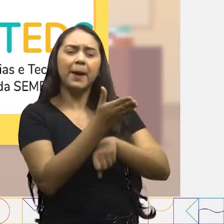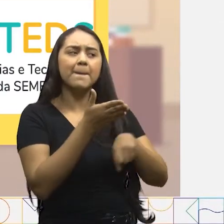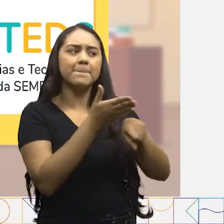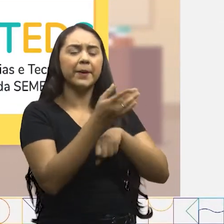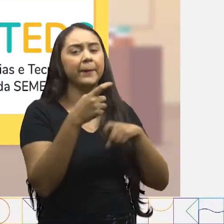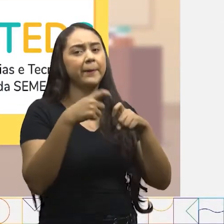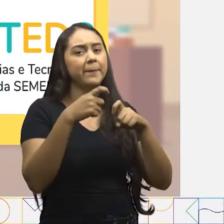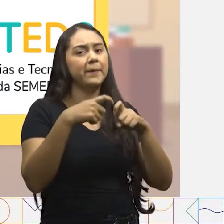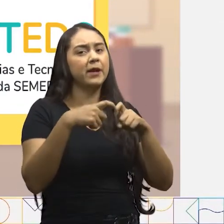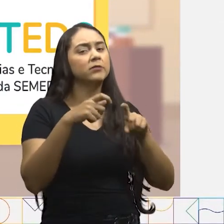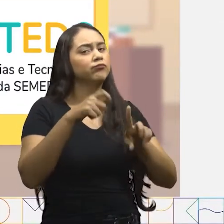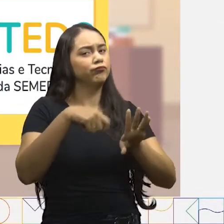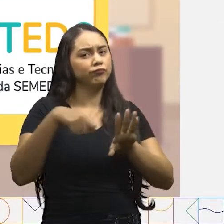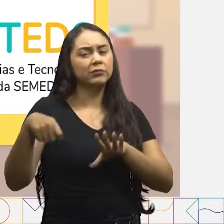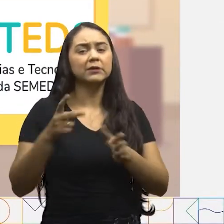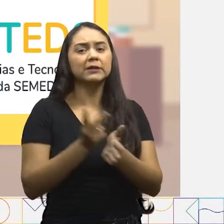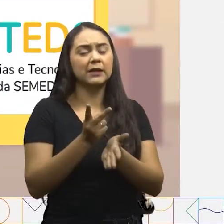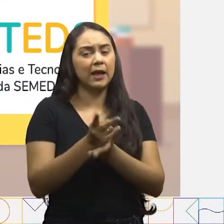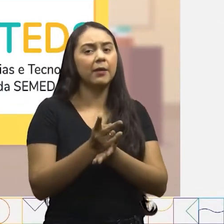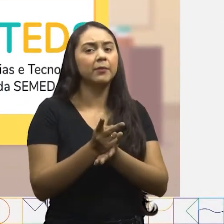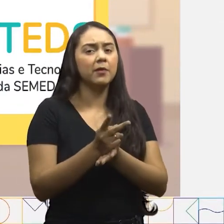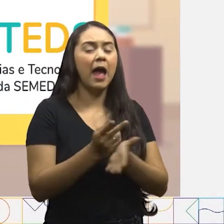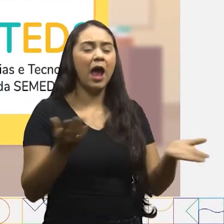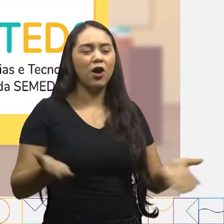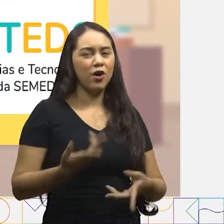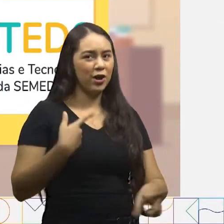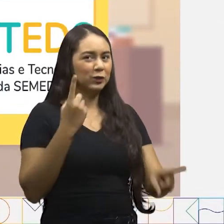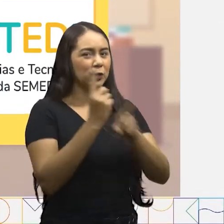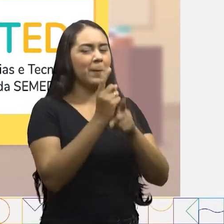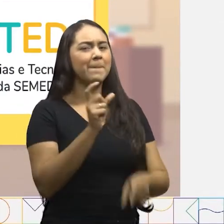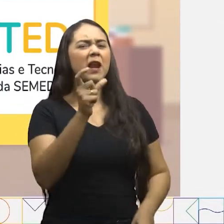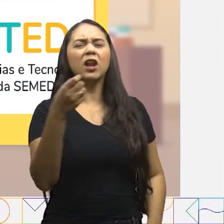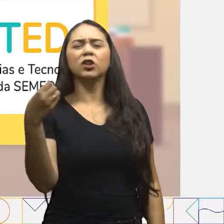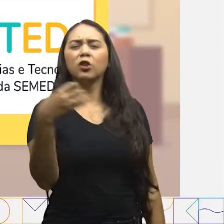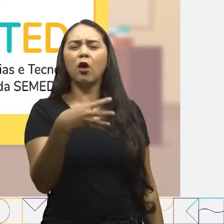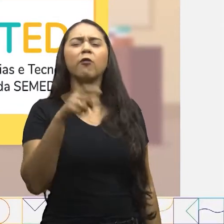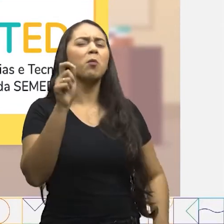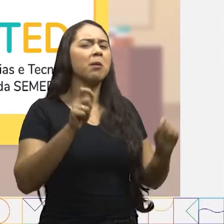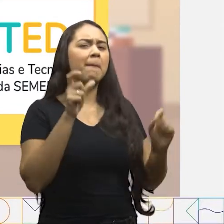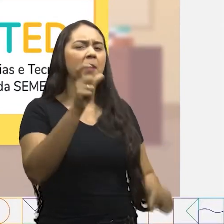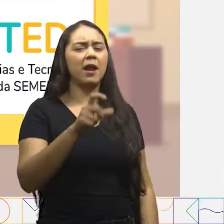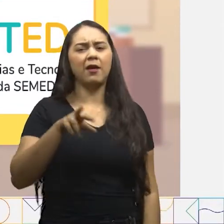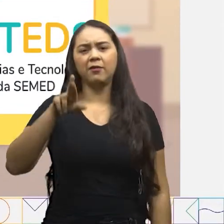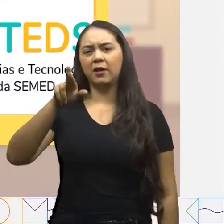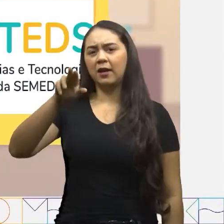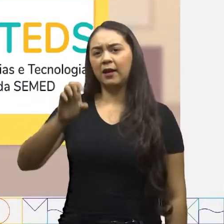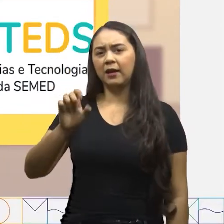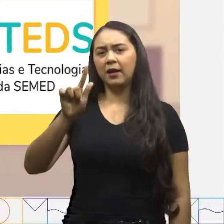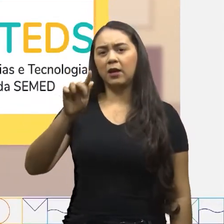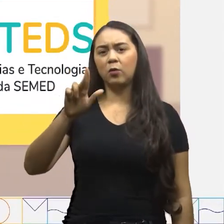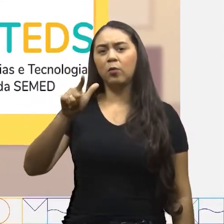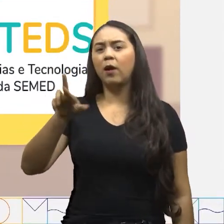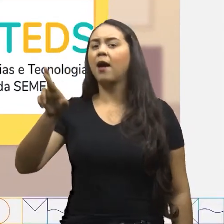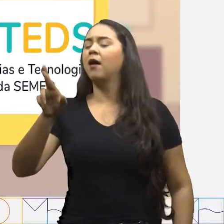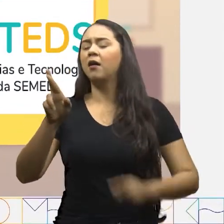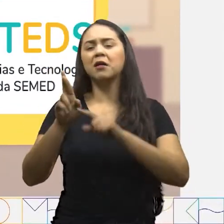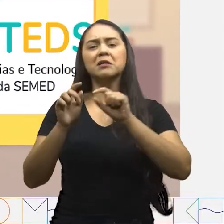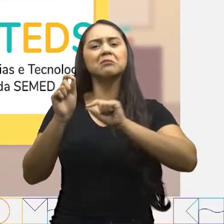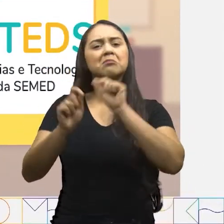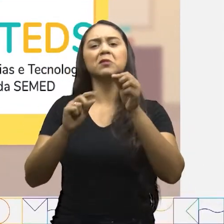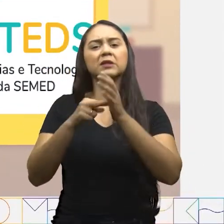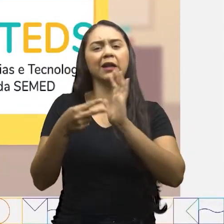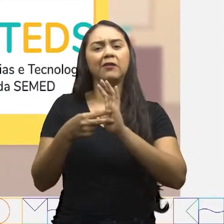dentista regularmente Eu descobri uma palavra nova Regularmente significa com frequência